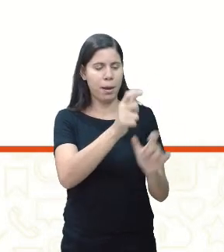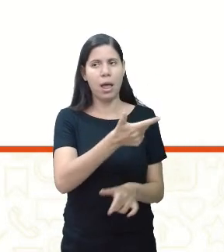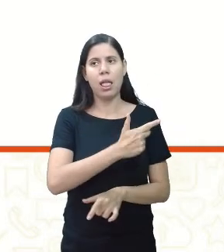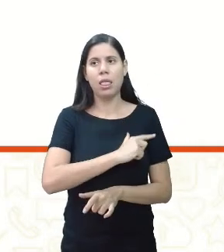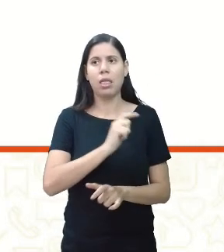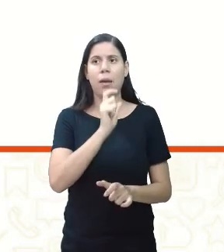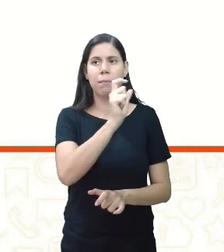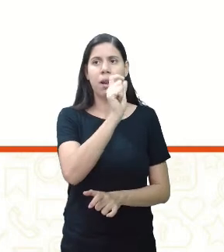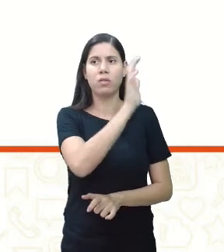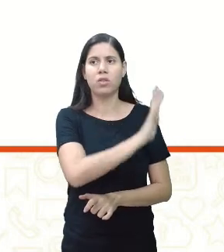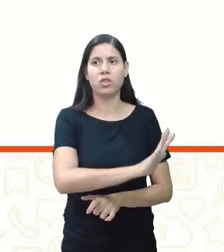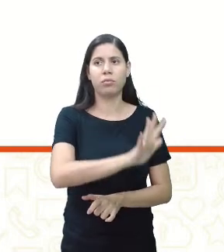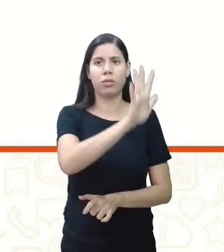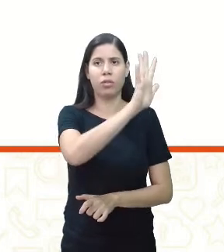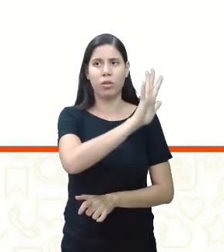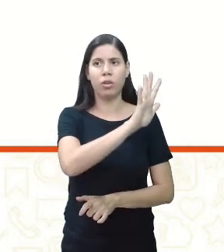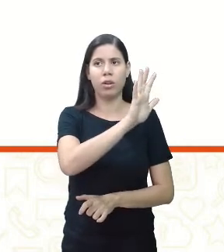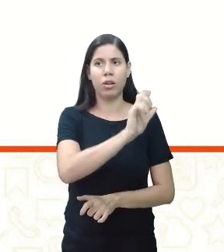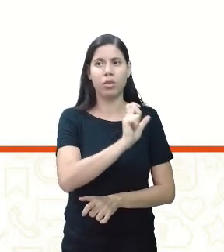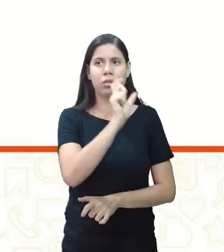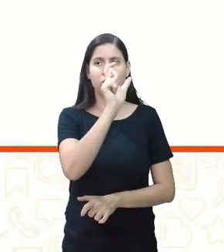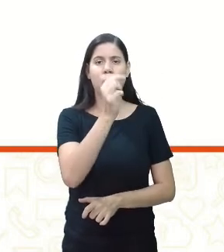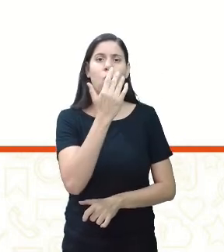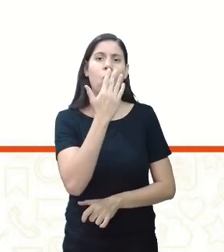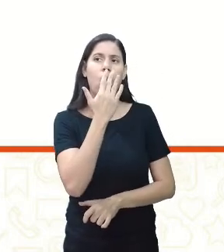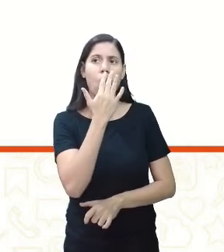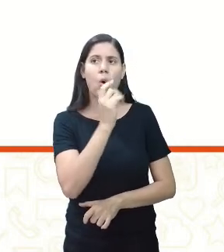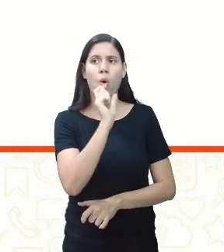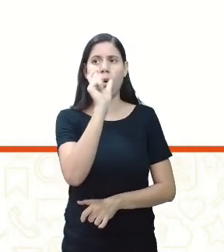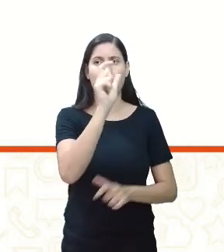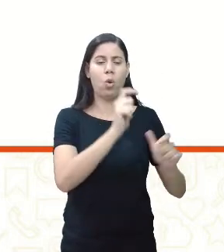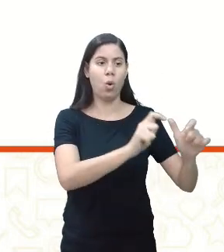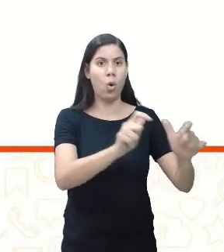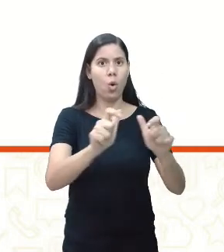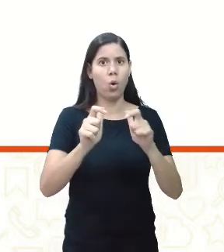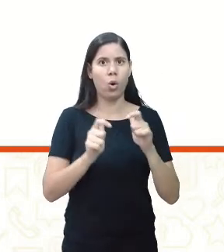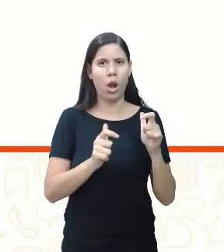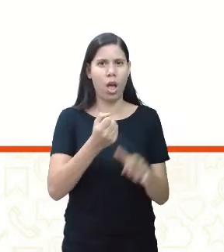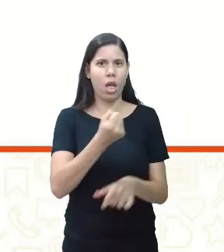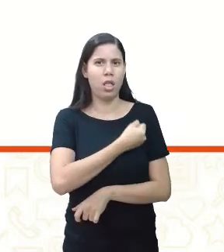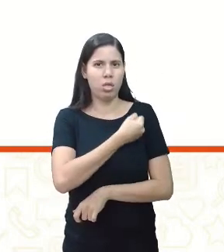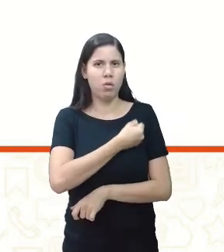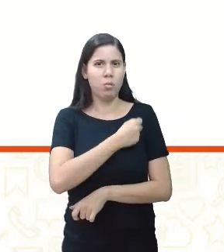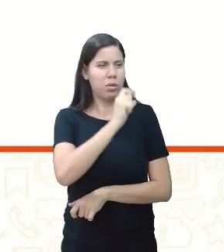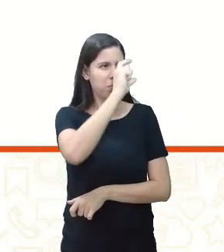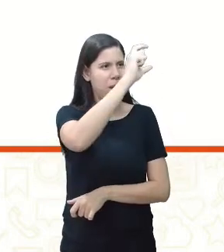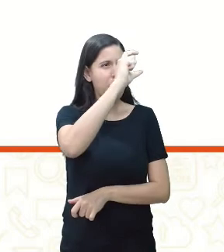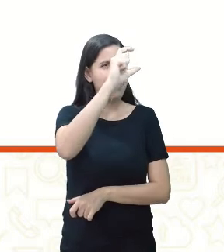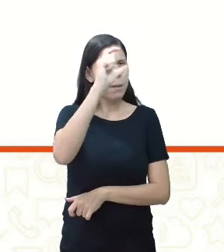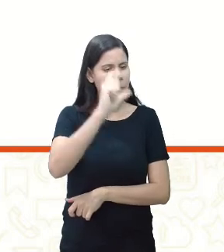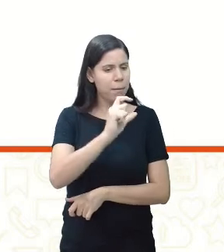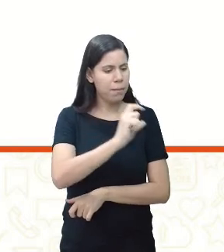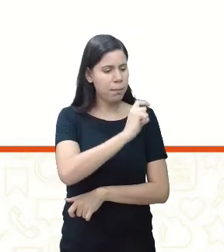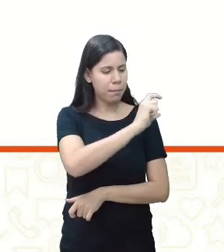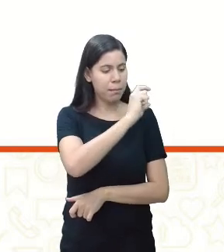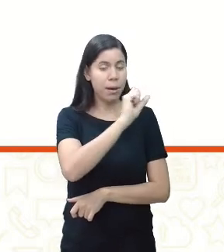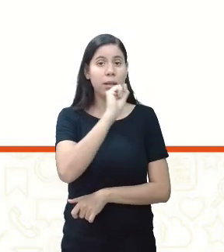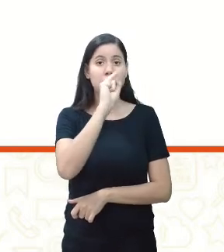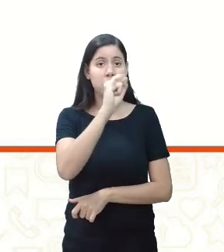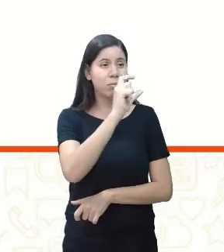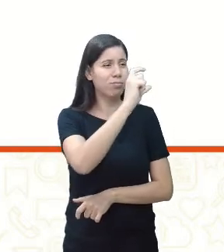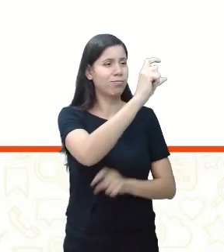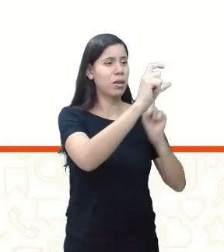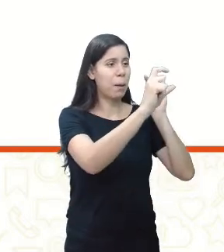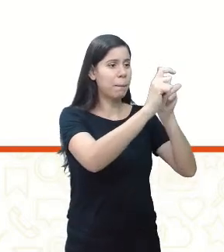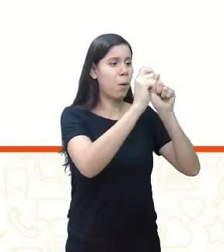palavras geral, tem cores, lugares, números. E abrindo elas,